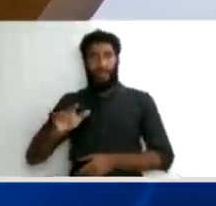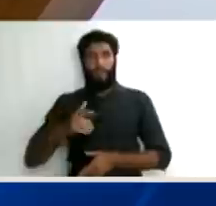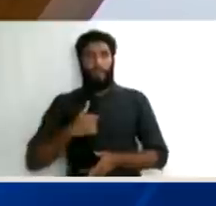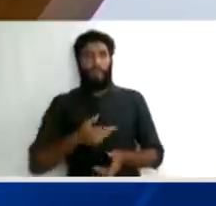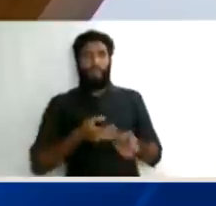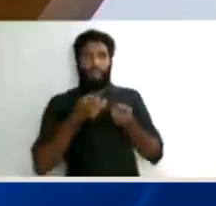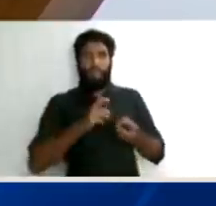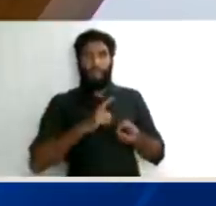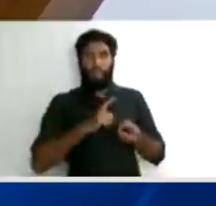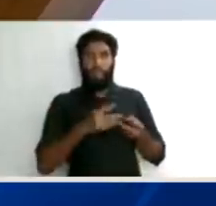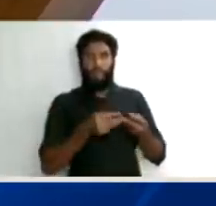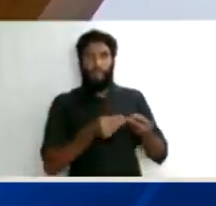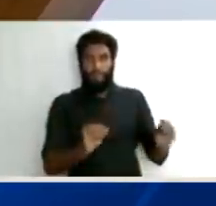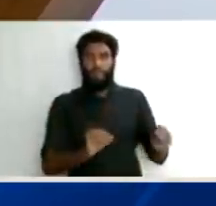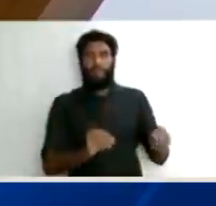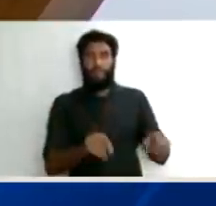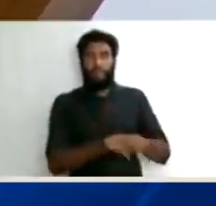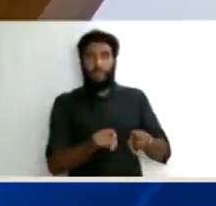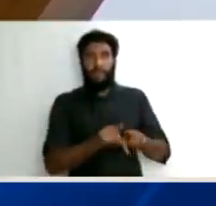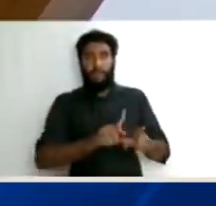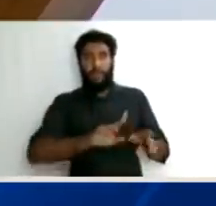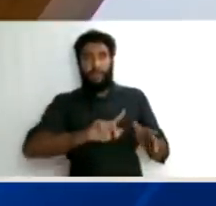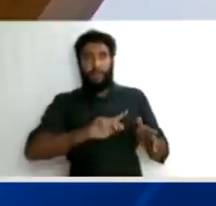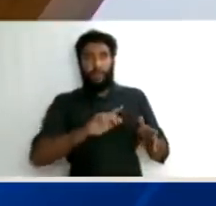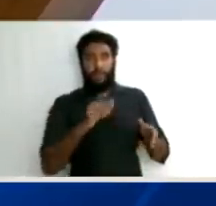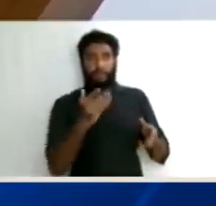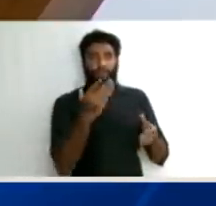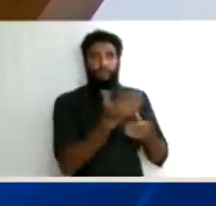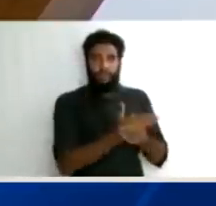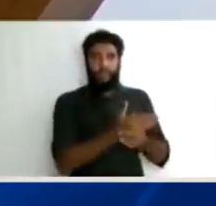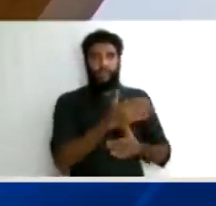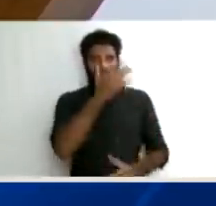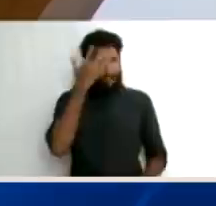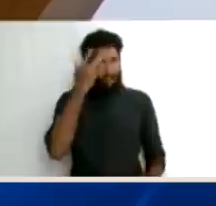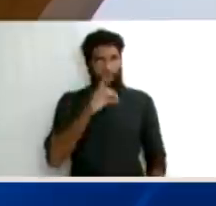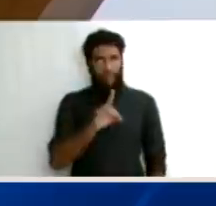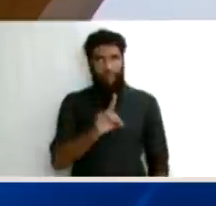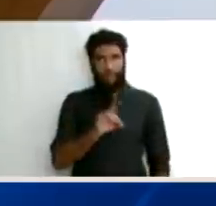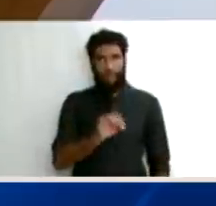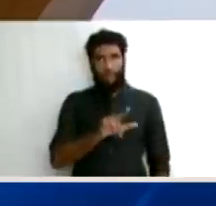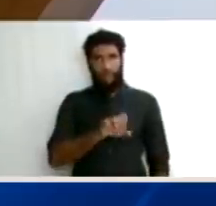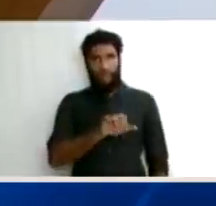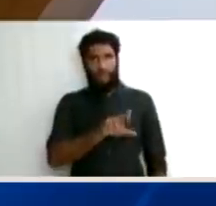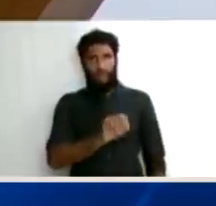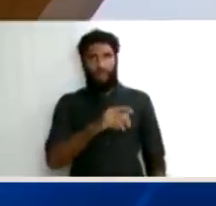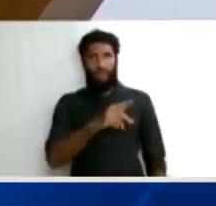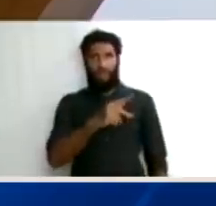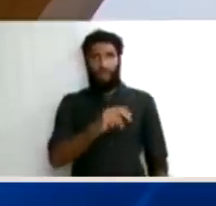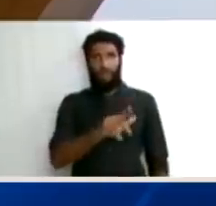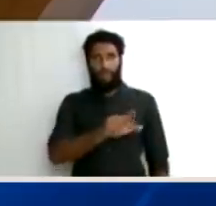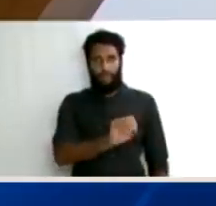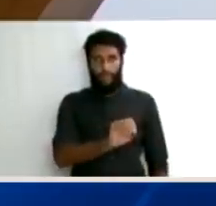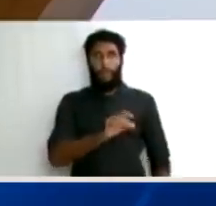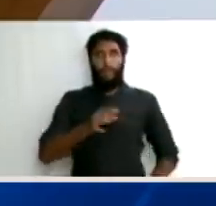No que diz respeito à indenização, não, não é cabível indenização, já decisões de vários